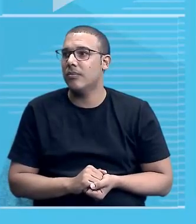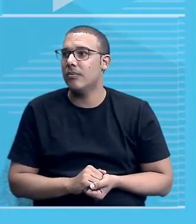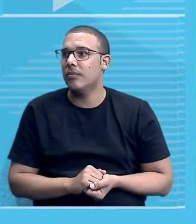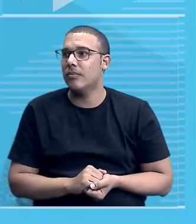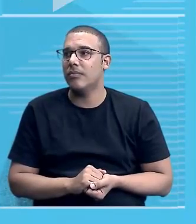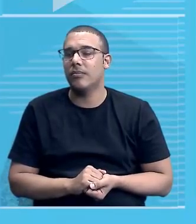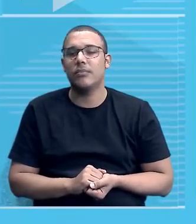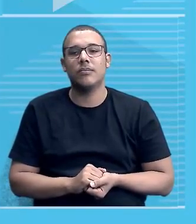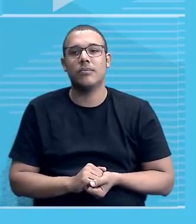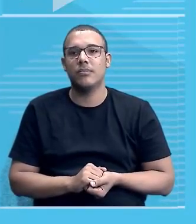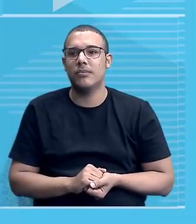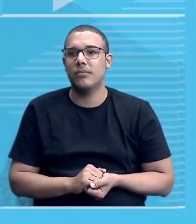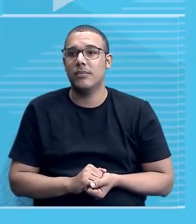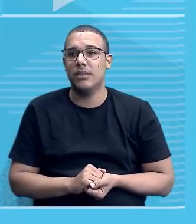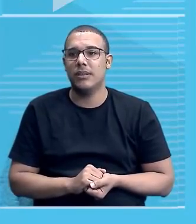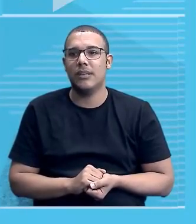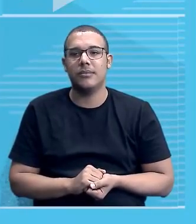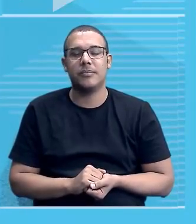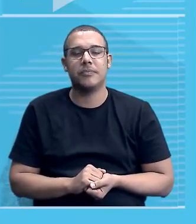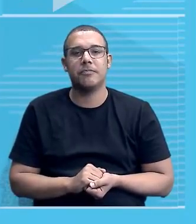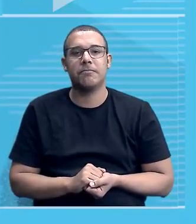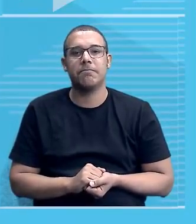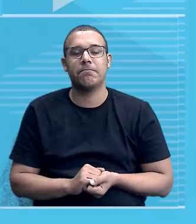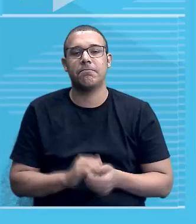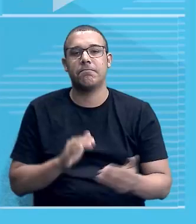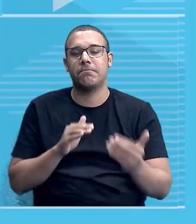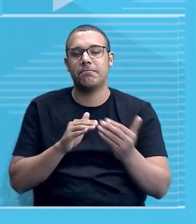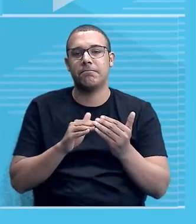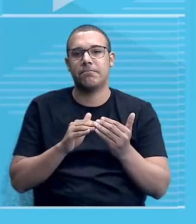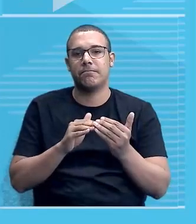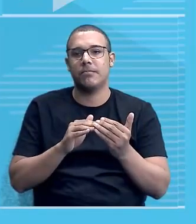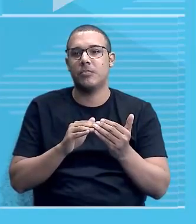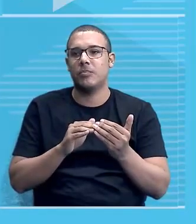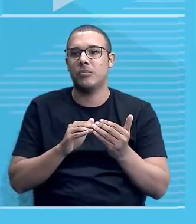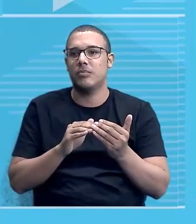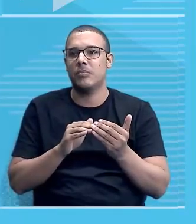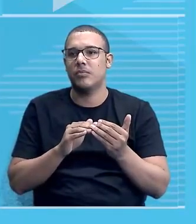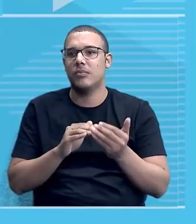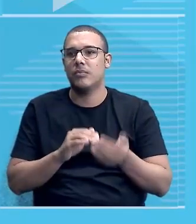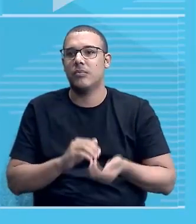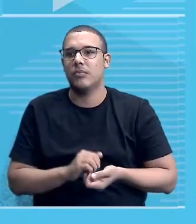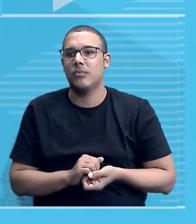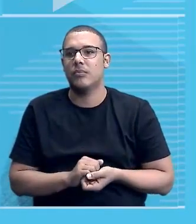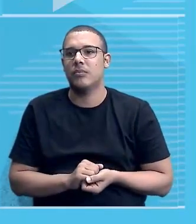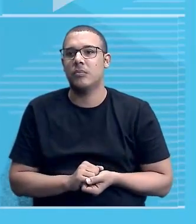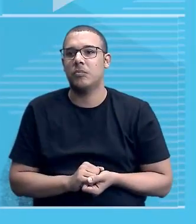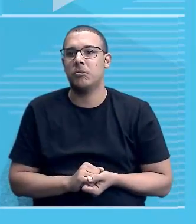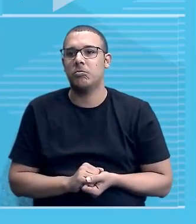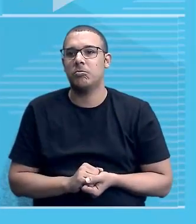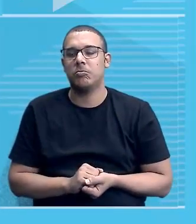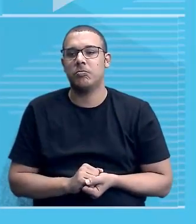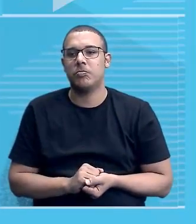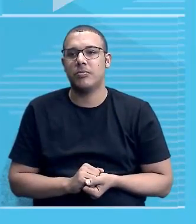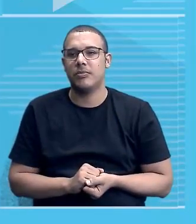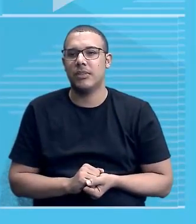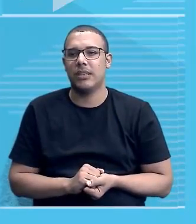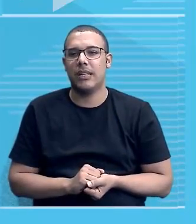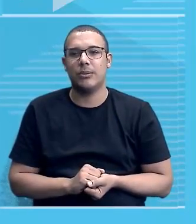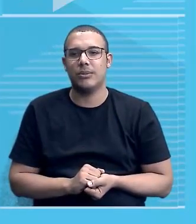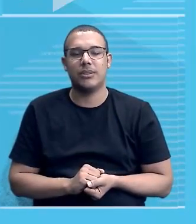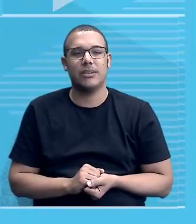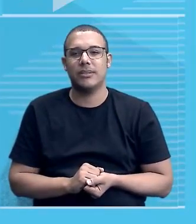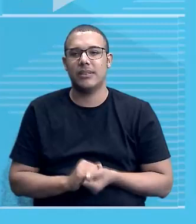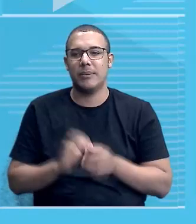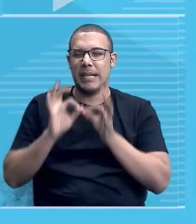ocupando o poder conforme os colonizadores deixavam os novos países africanos, né? Então, veja,